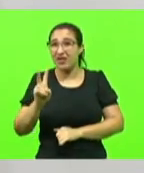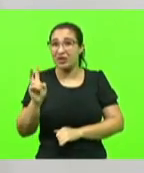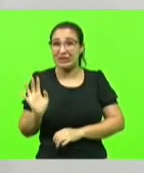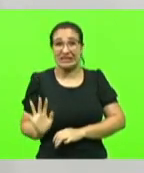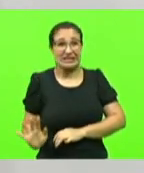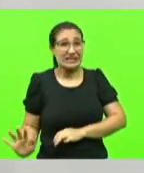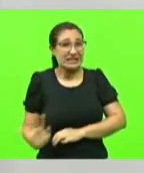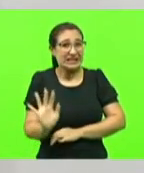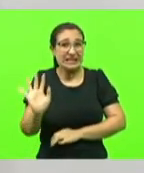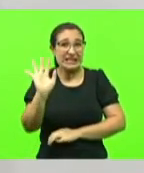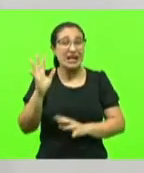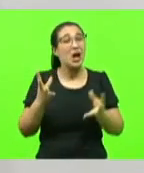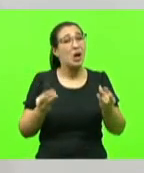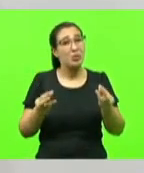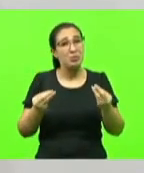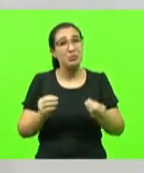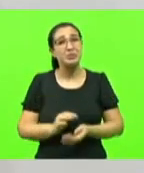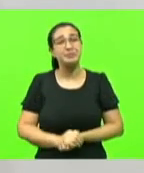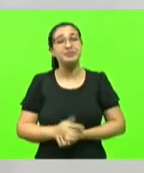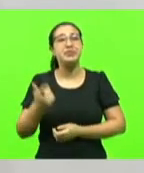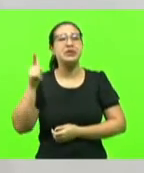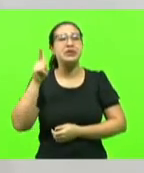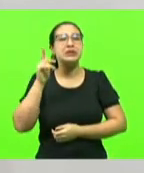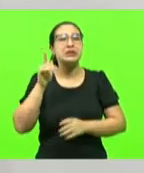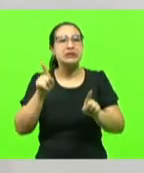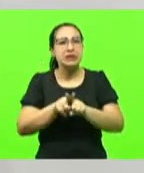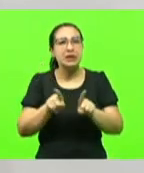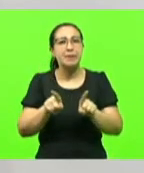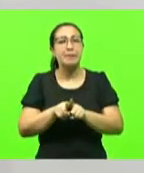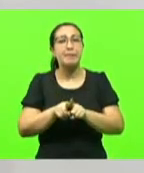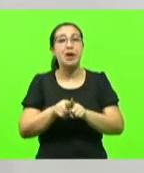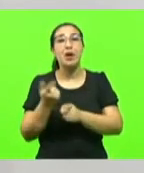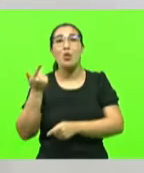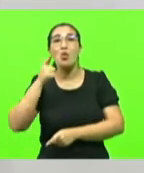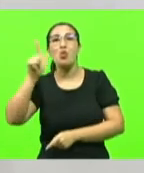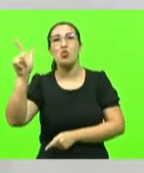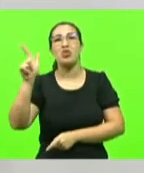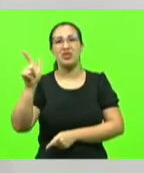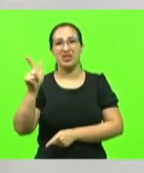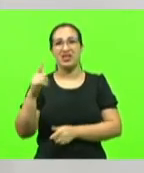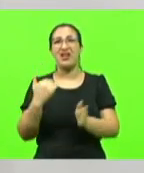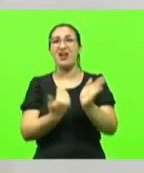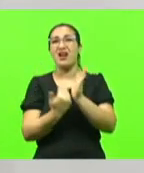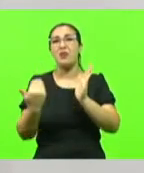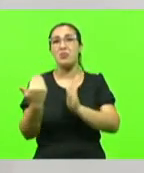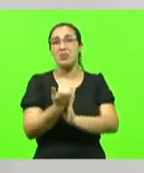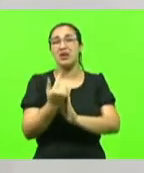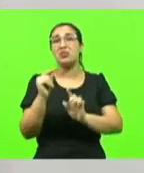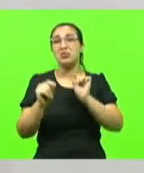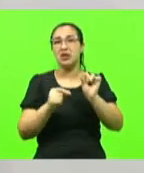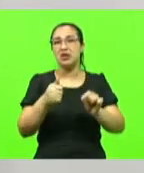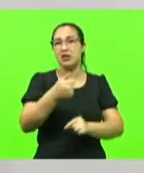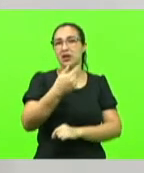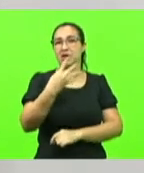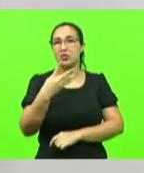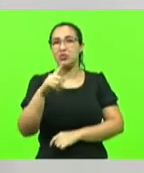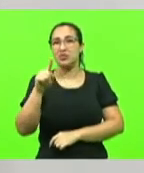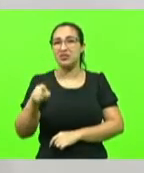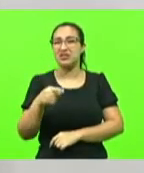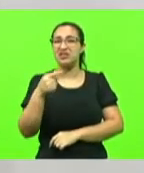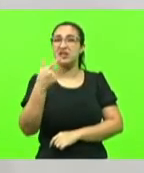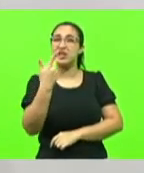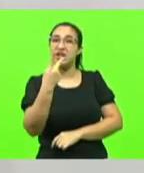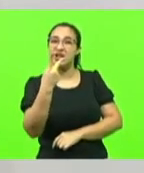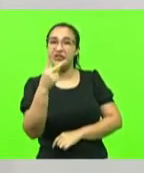hídrica já levou à criação de uma nova bandeira tarifária, que aumenta em R$ 14,20 a conta